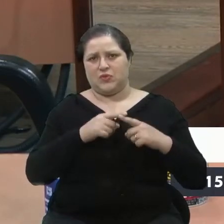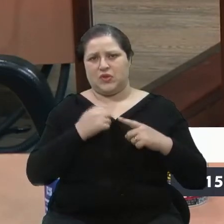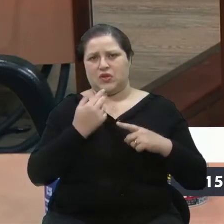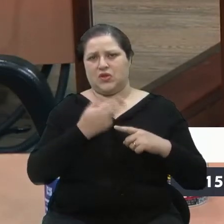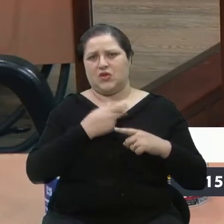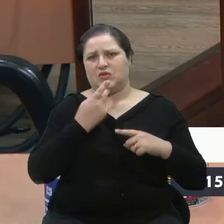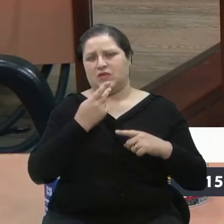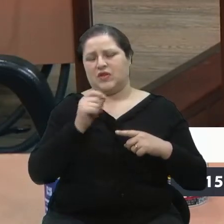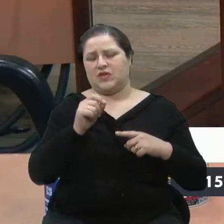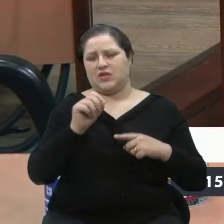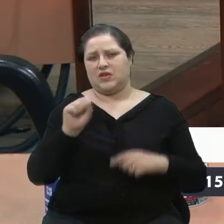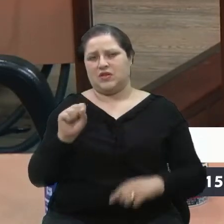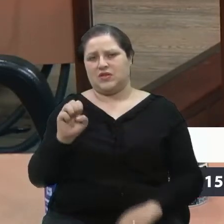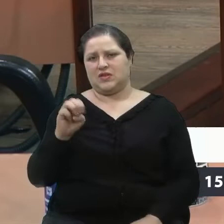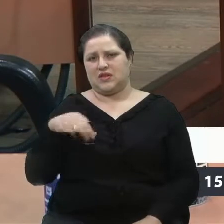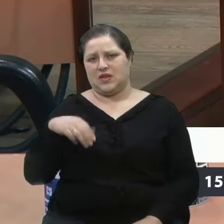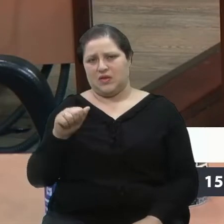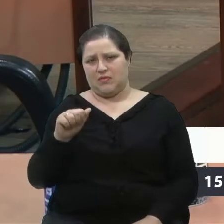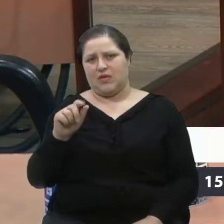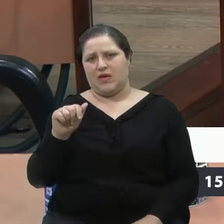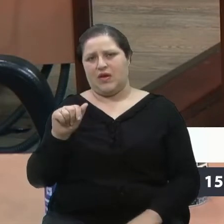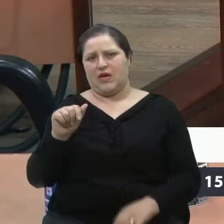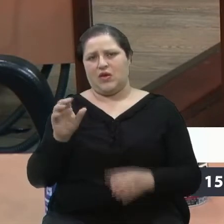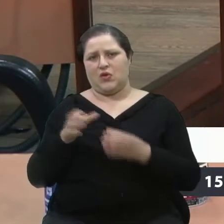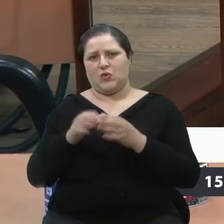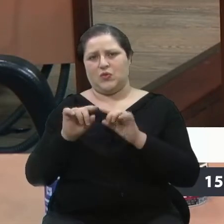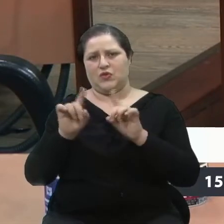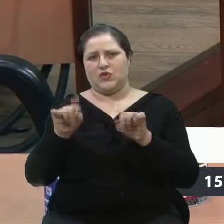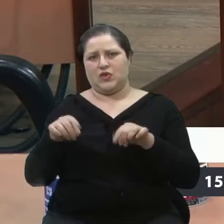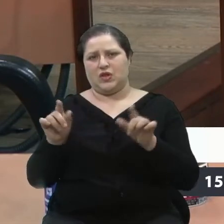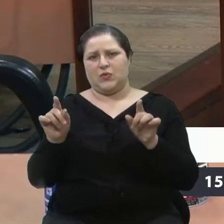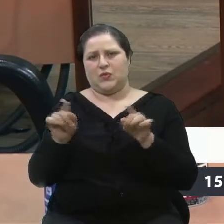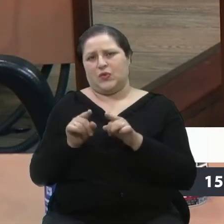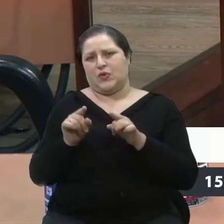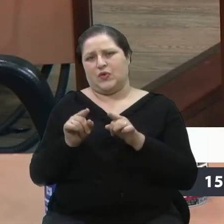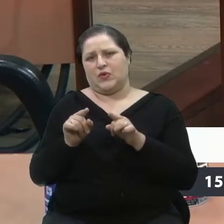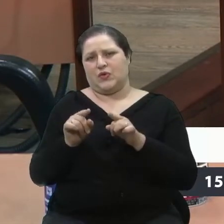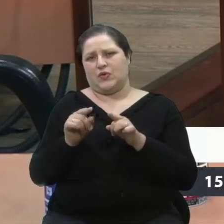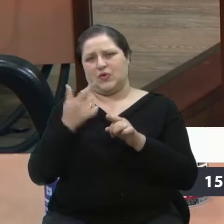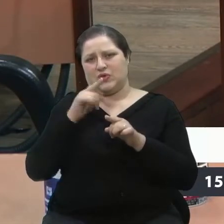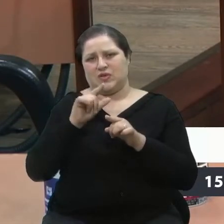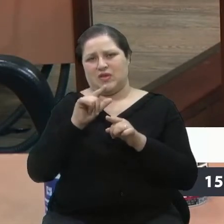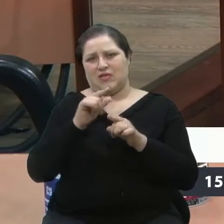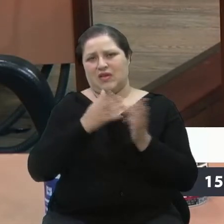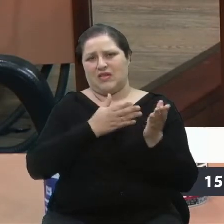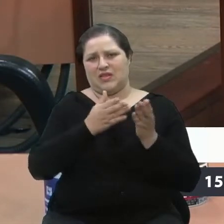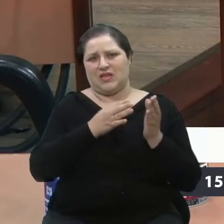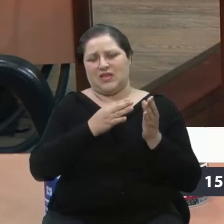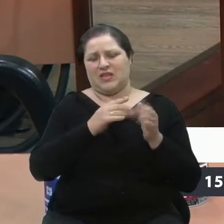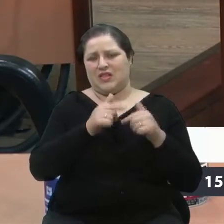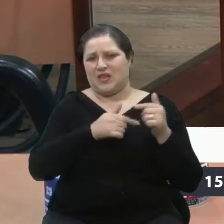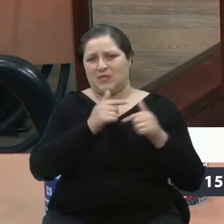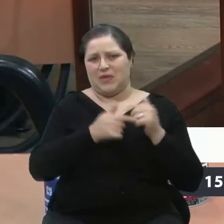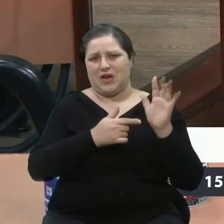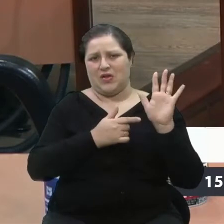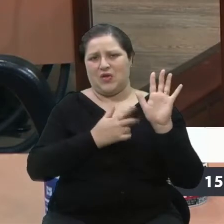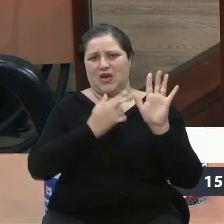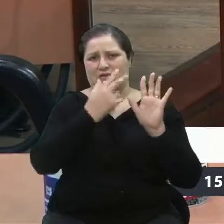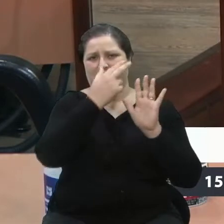fala, né, a SEMA tem uma equipe, sim, que é muito pequena há muito tempo para este, para essa função especificamente, uma